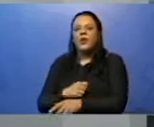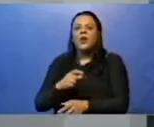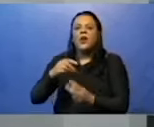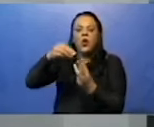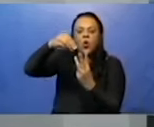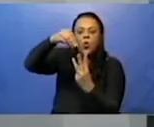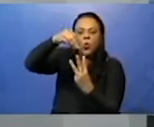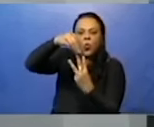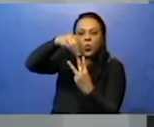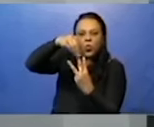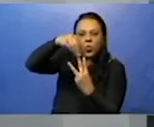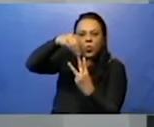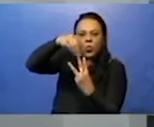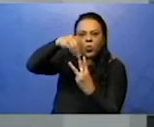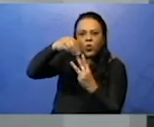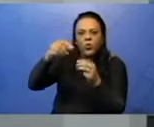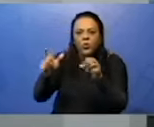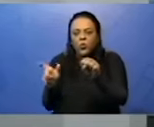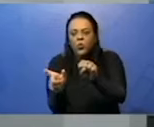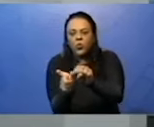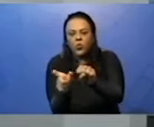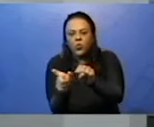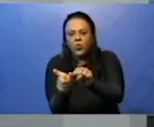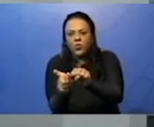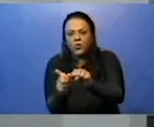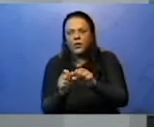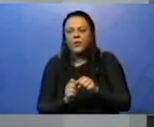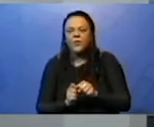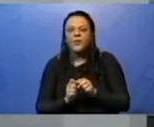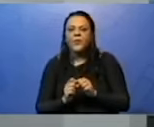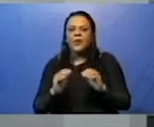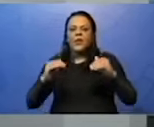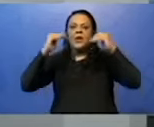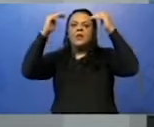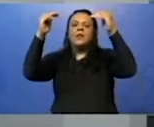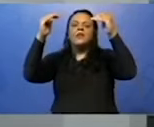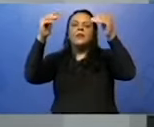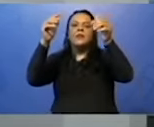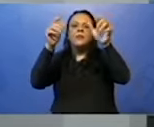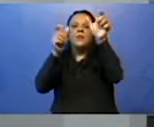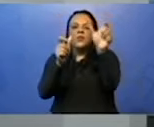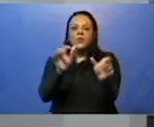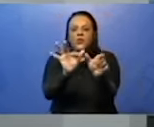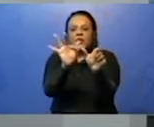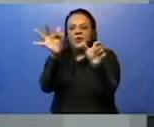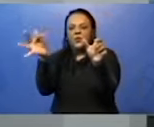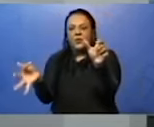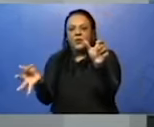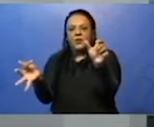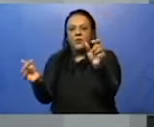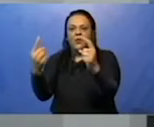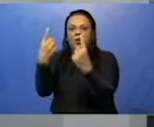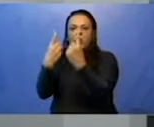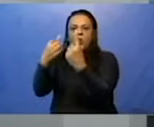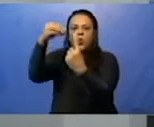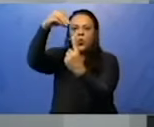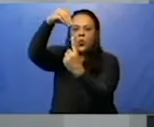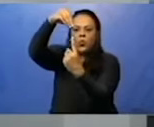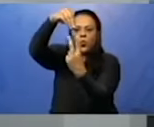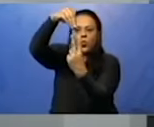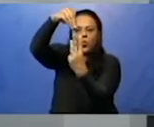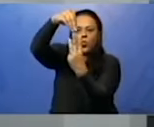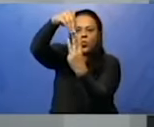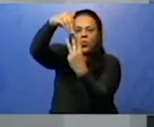núcleos que eu tenho nessa oração. Viram? Sujeito simples, um núcleo só. Sujeito composto, dois